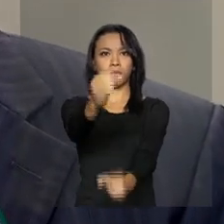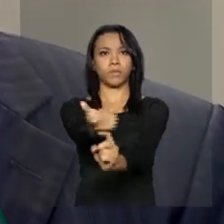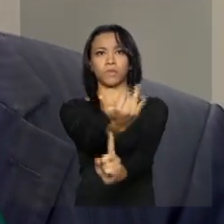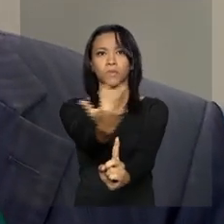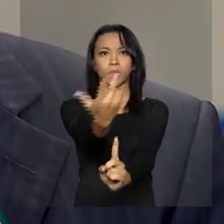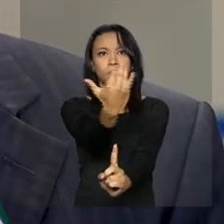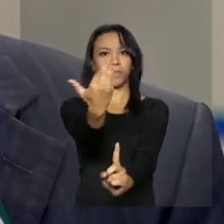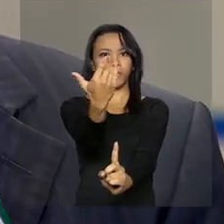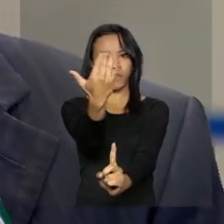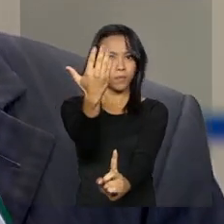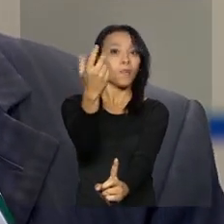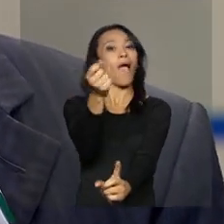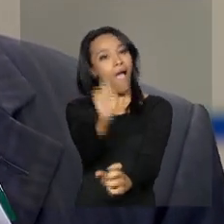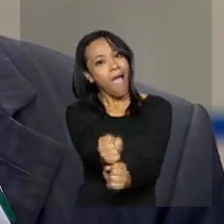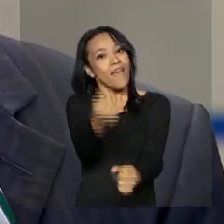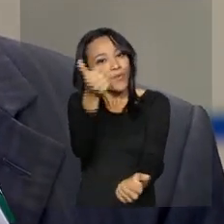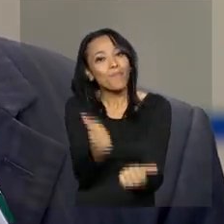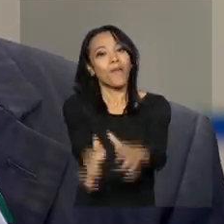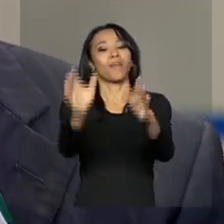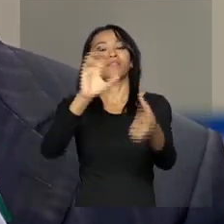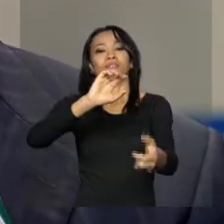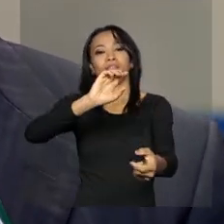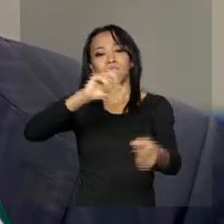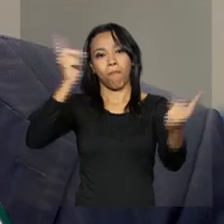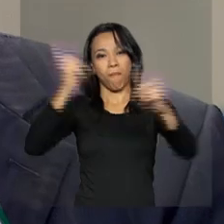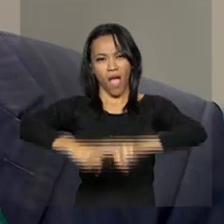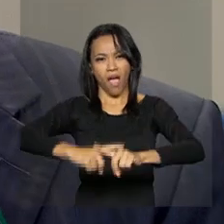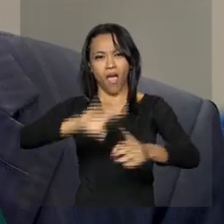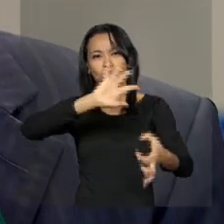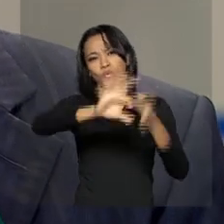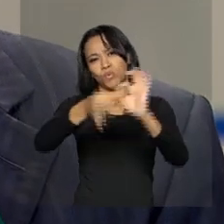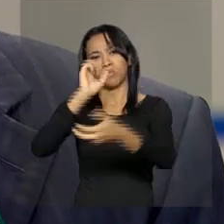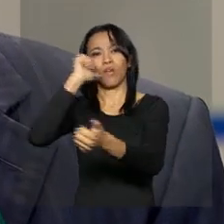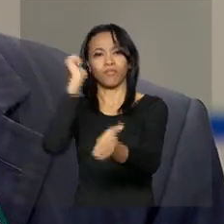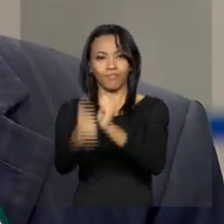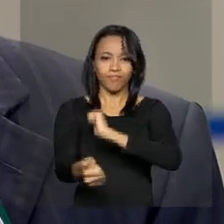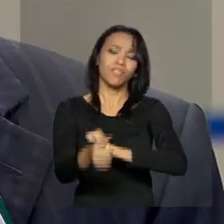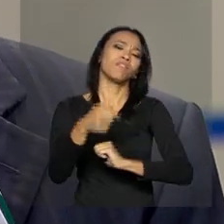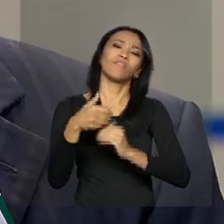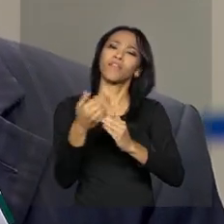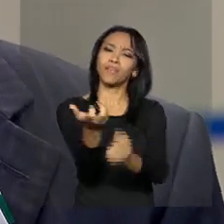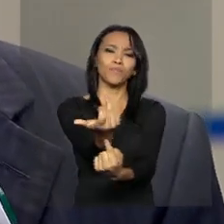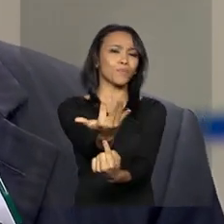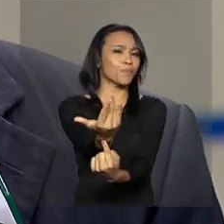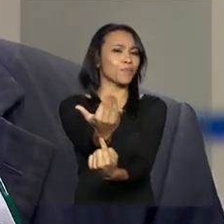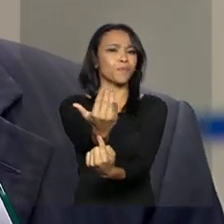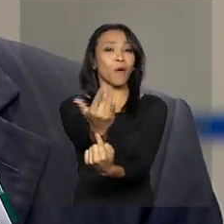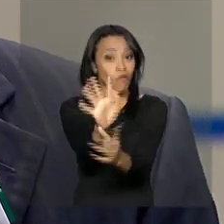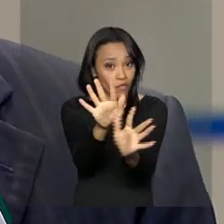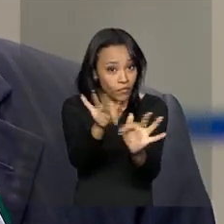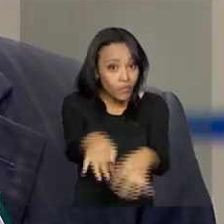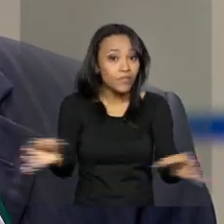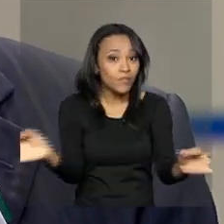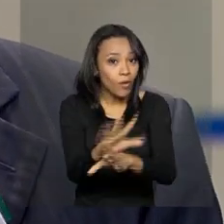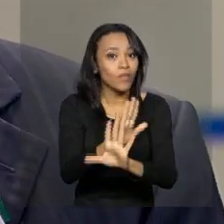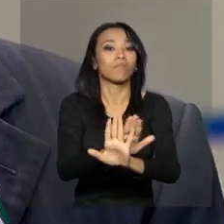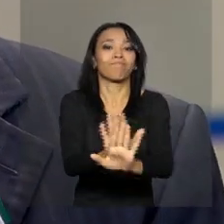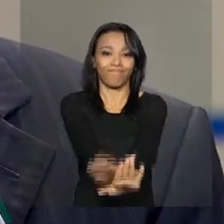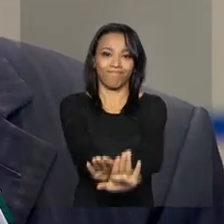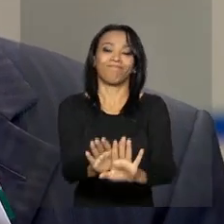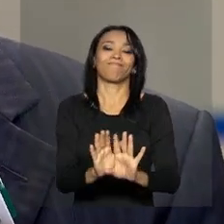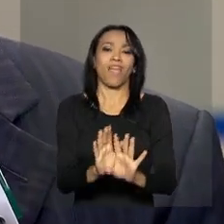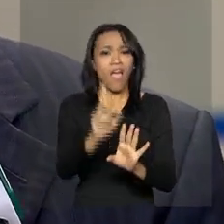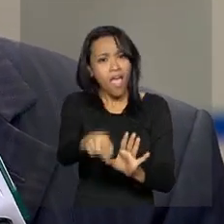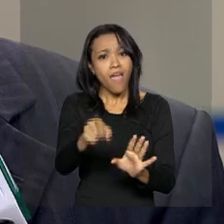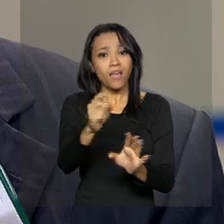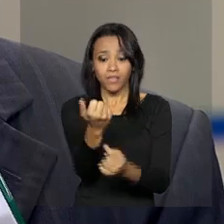início e fica ali aceso até o final dos Jogos. Então, efetivamente, a tocha é o